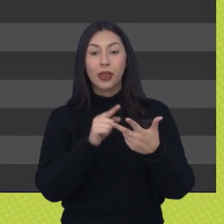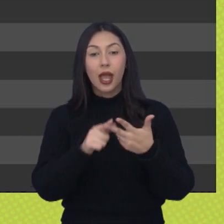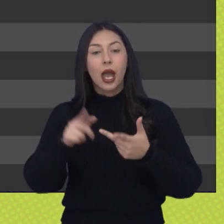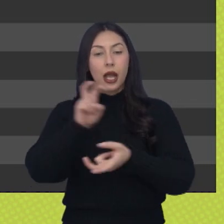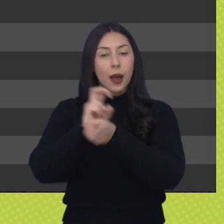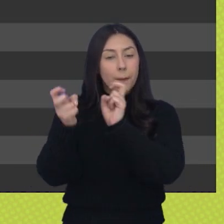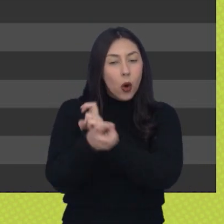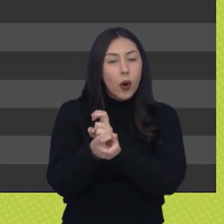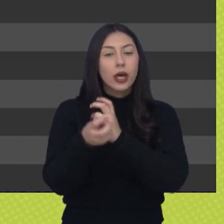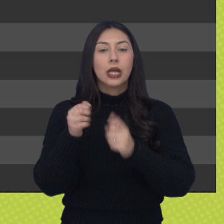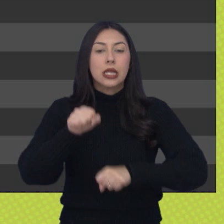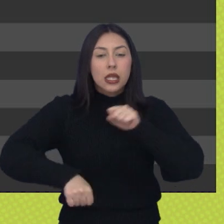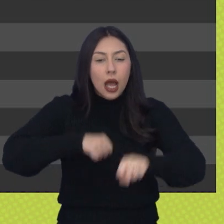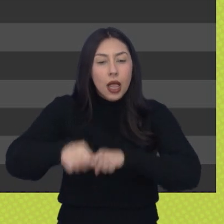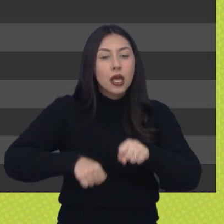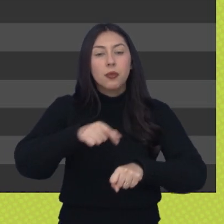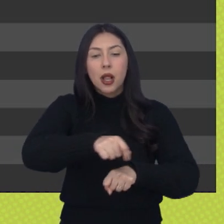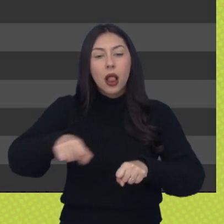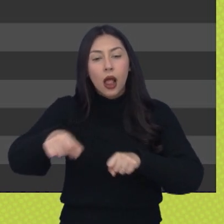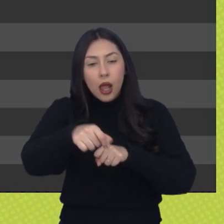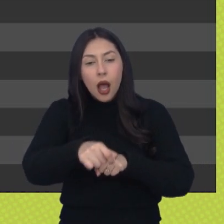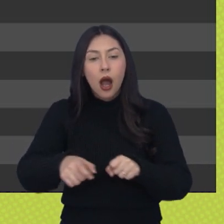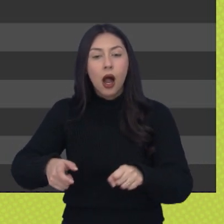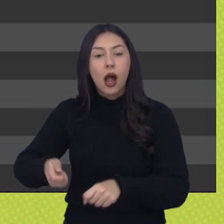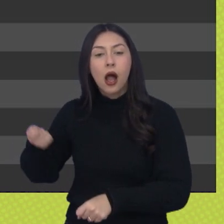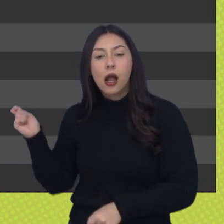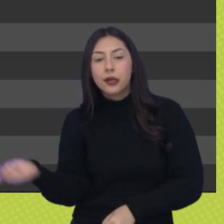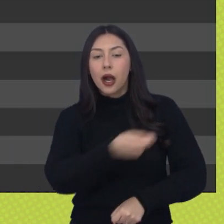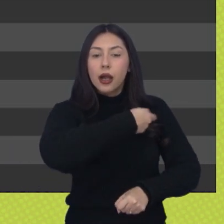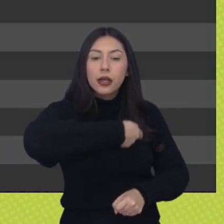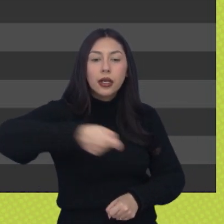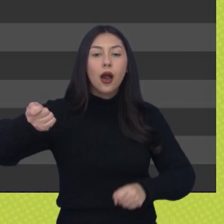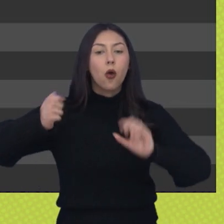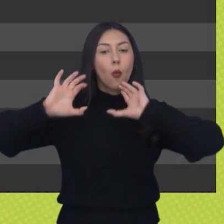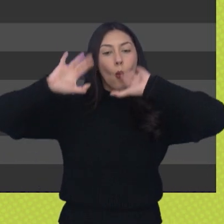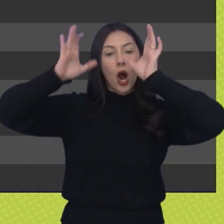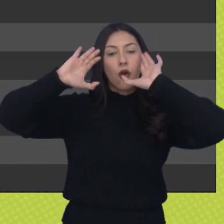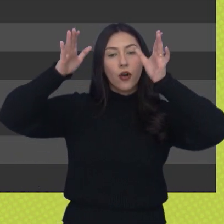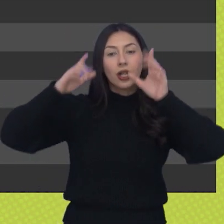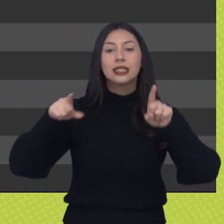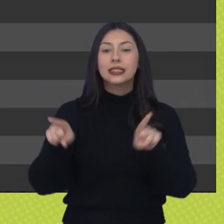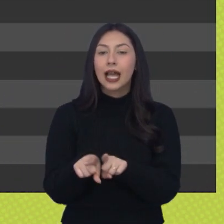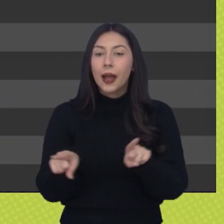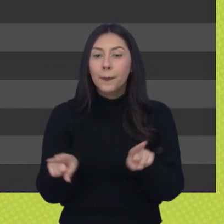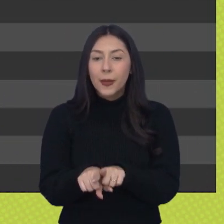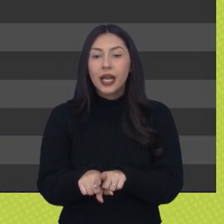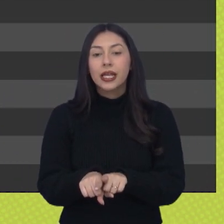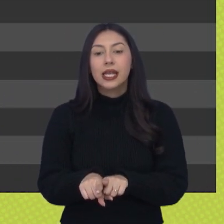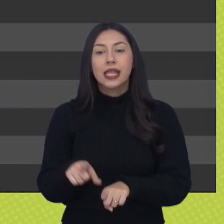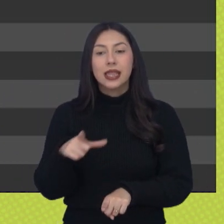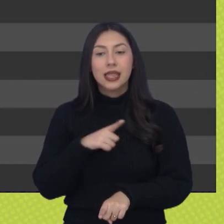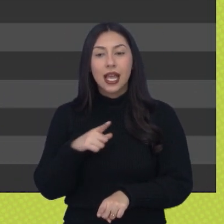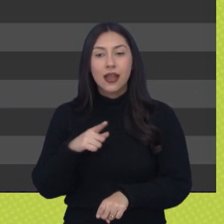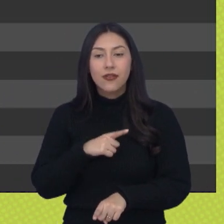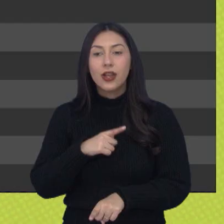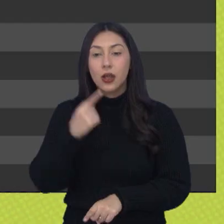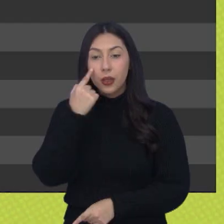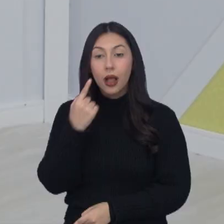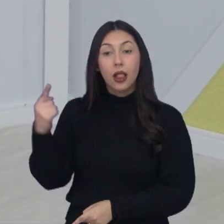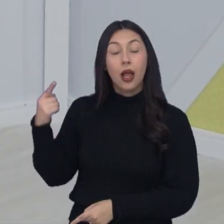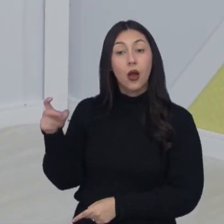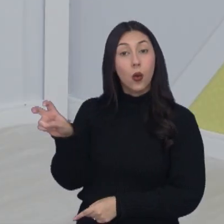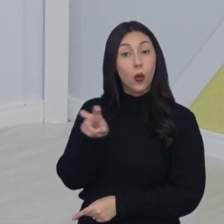damas, tênis, vôlei. Tivemos um bronze com o tênis feminino e tivemos também aqui o quinto lugar da malha masculino. São os